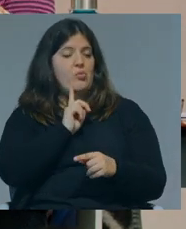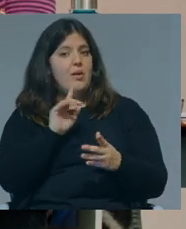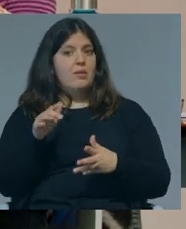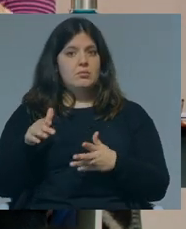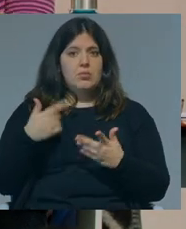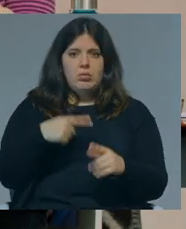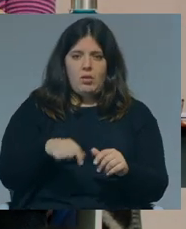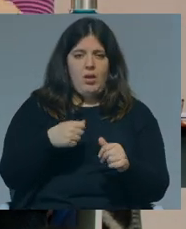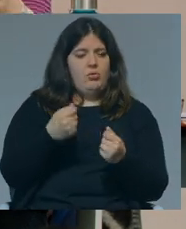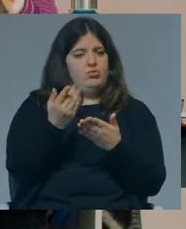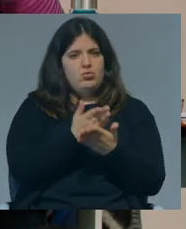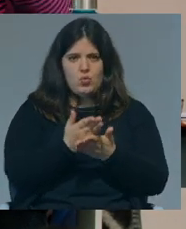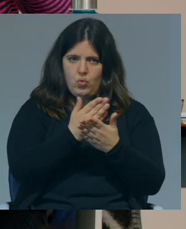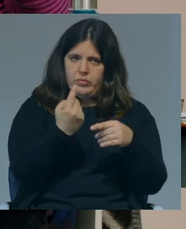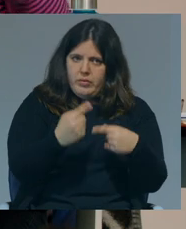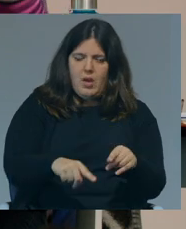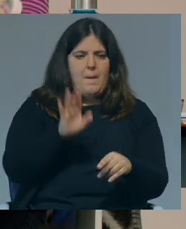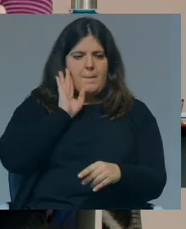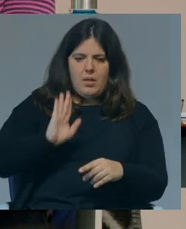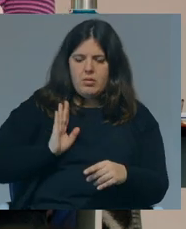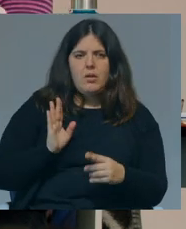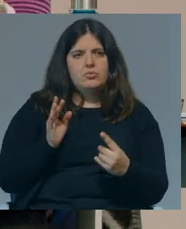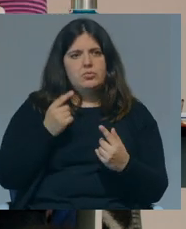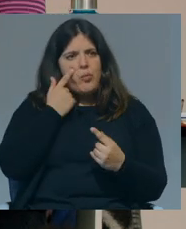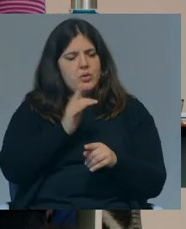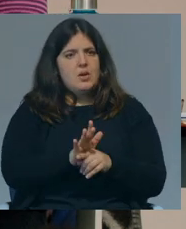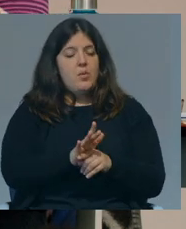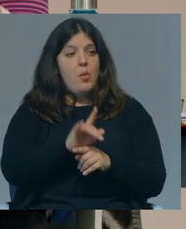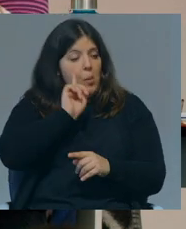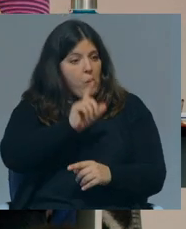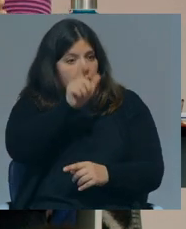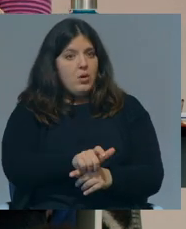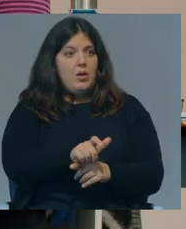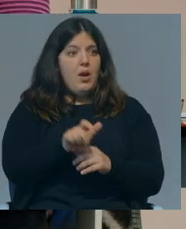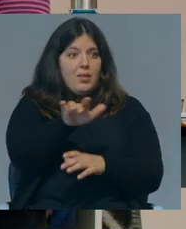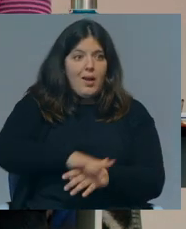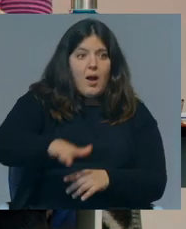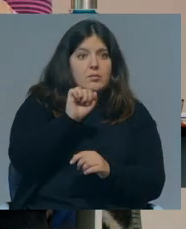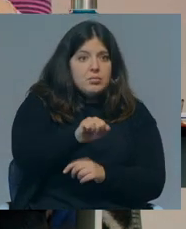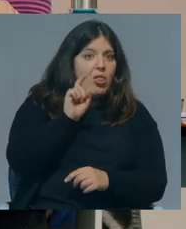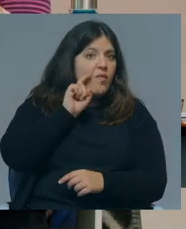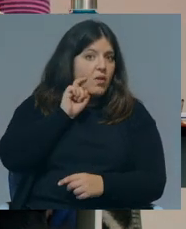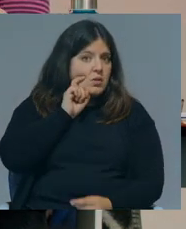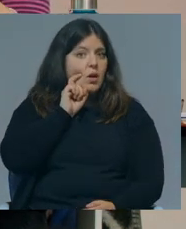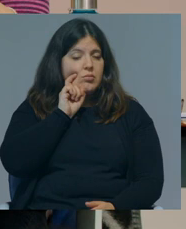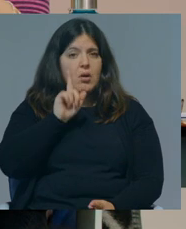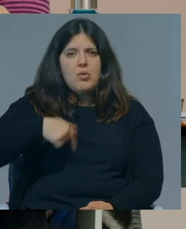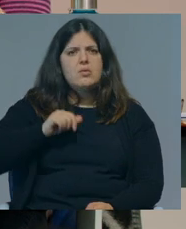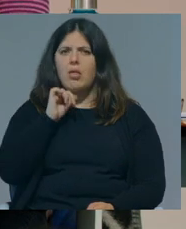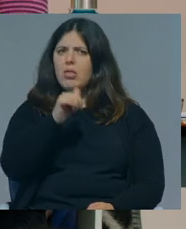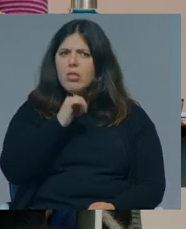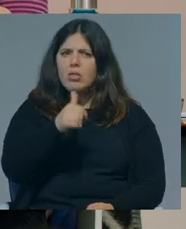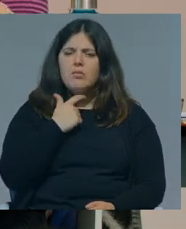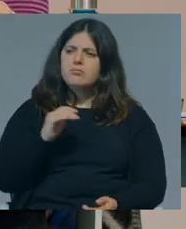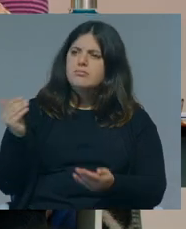uma carreira de estudos militares, etc. Portanto, é uma mulher daquele meio, quando nós estamos permanentemente